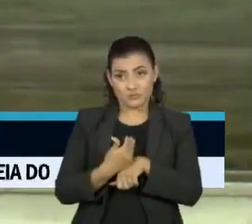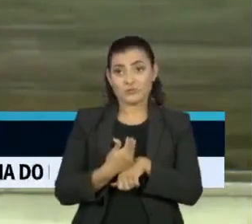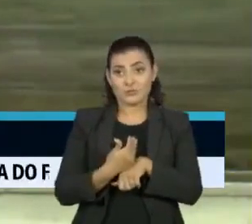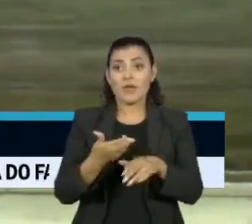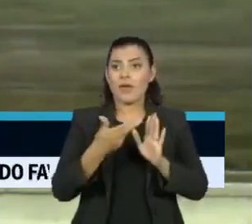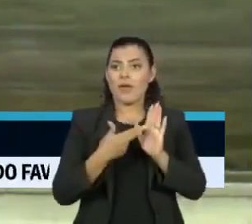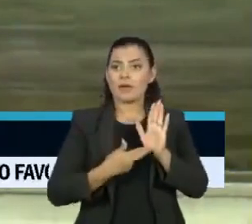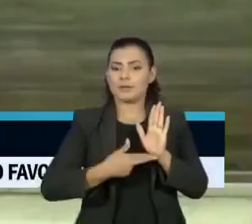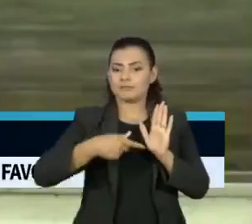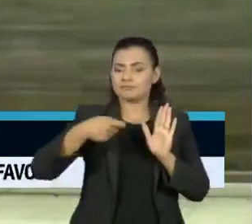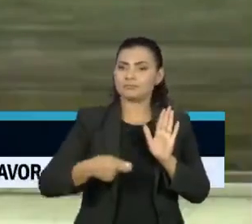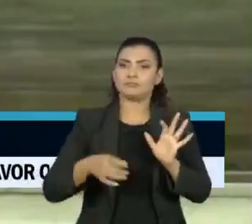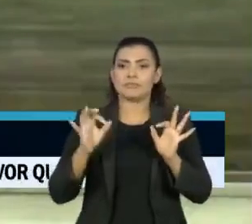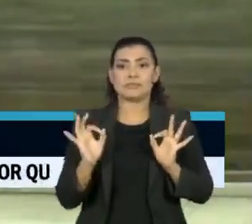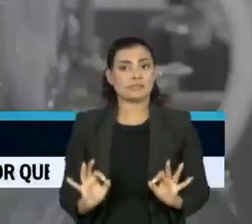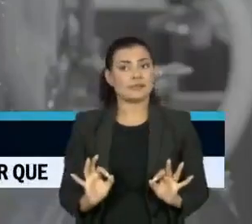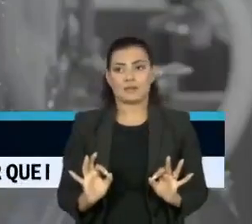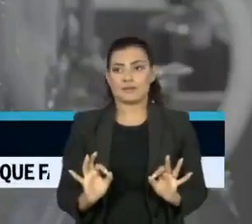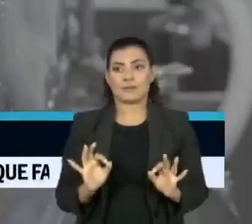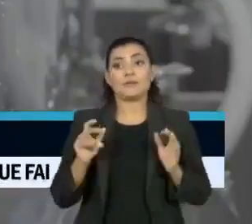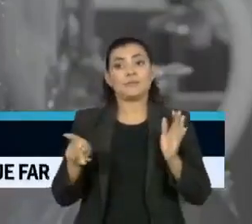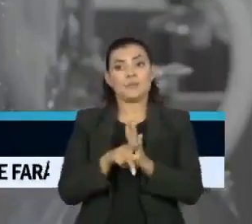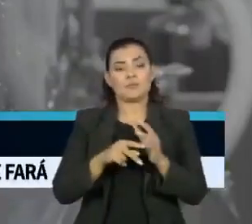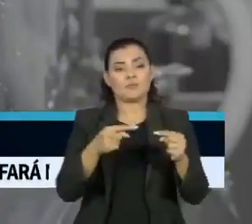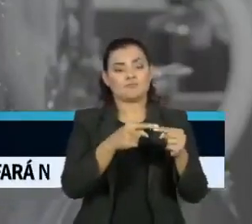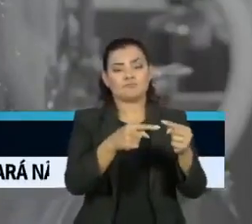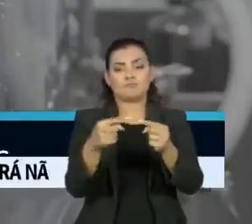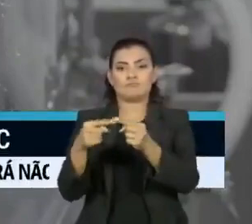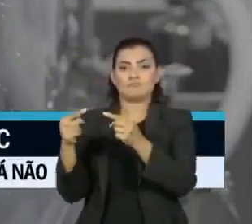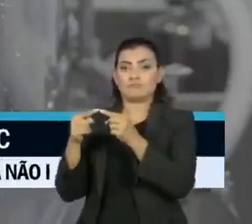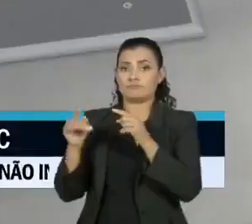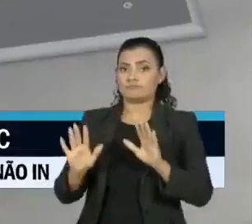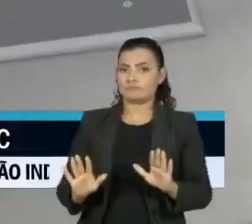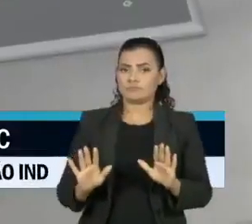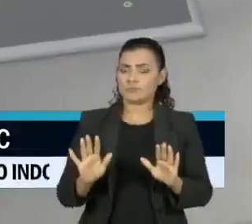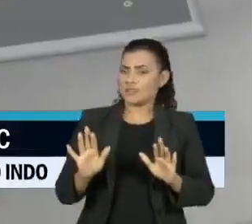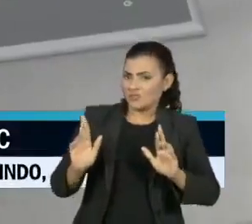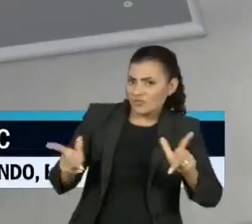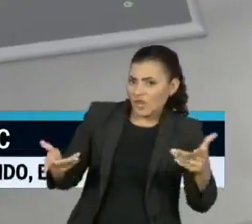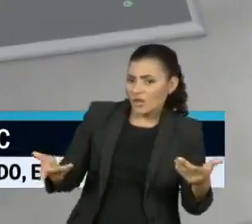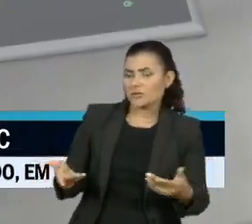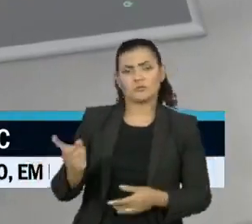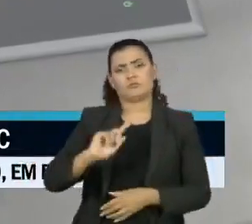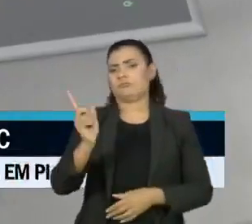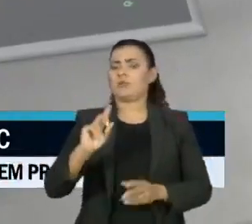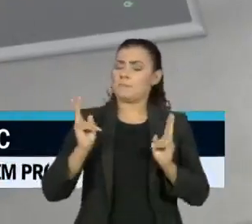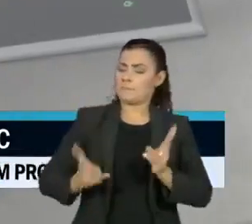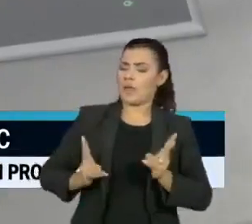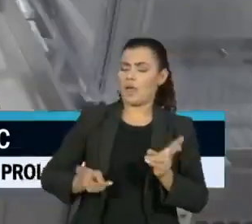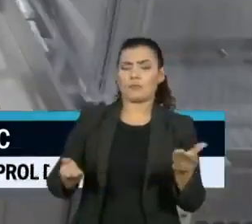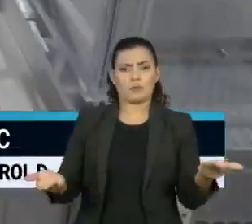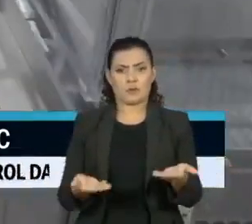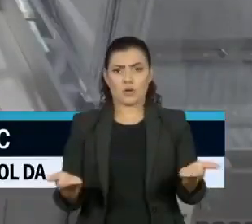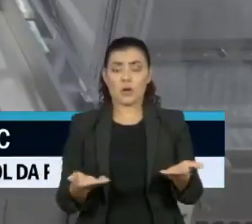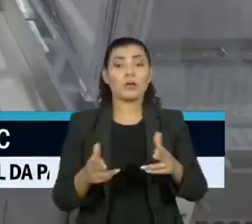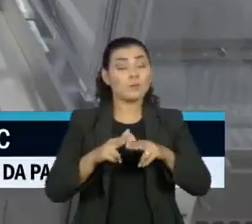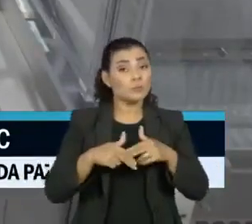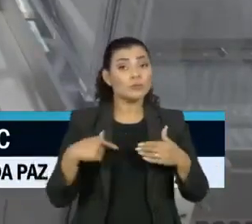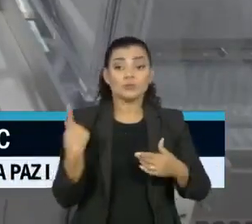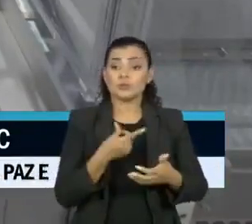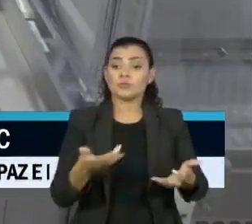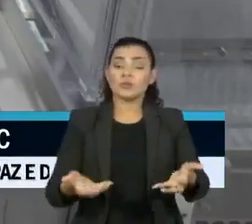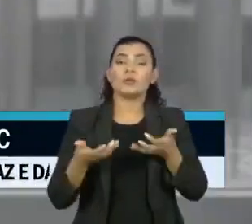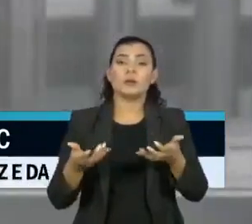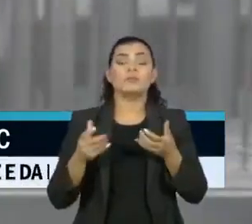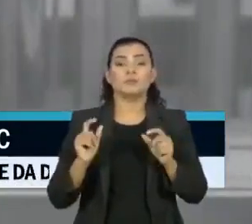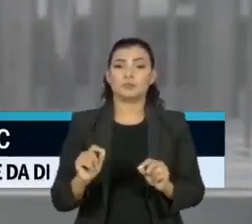devidas doses proporcionais da sua população. Não será diferente nesse momento. O que nós queremos é, cronologicamente,